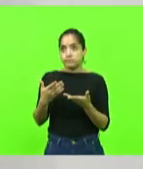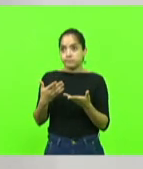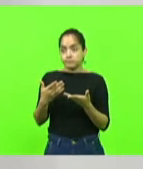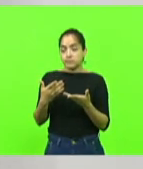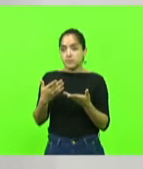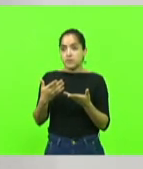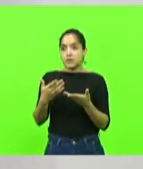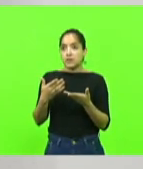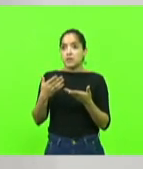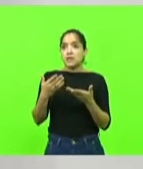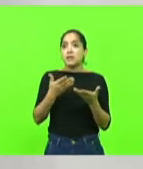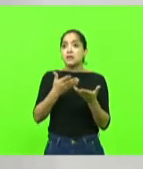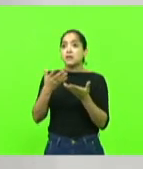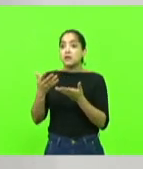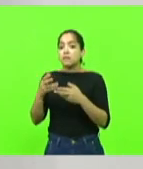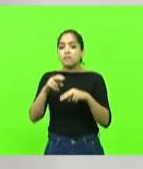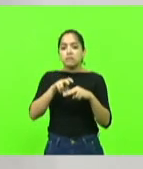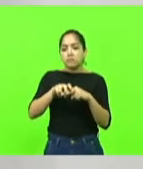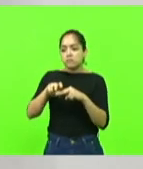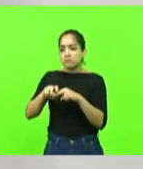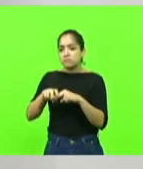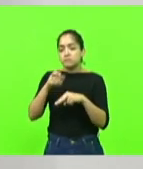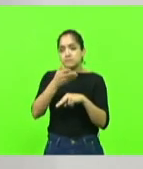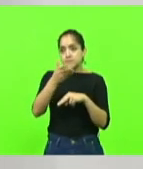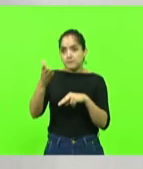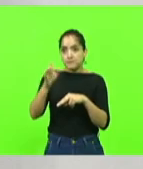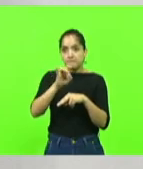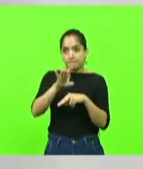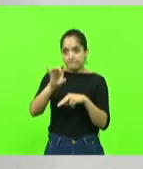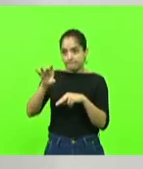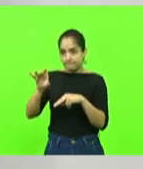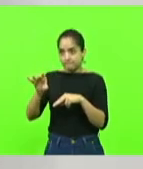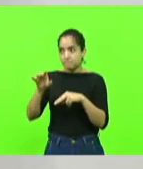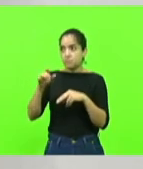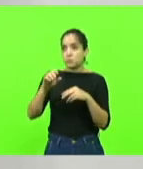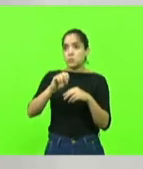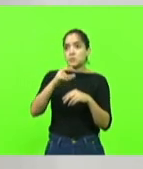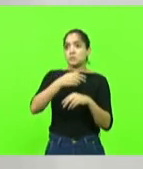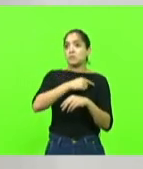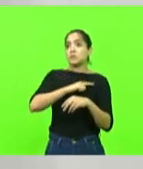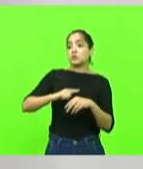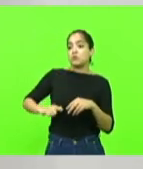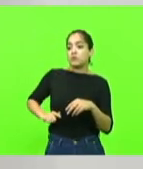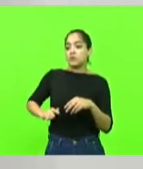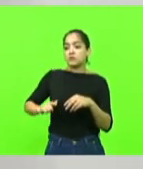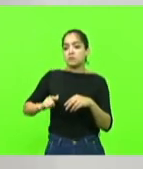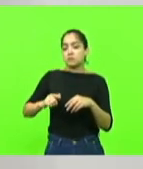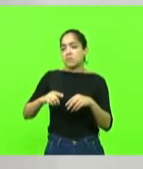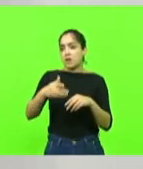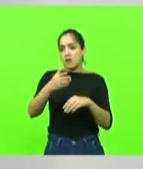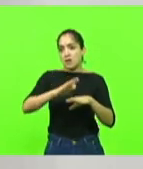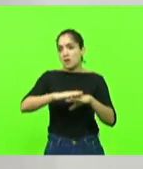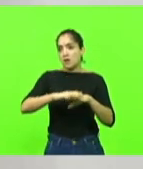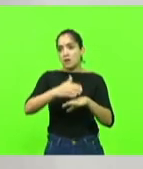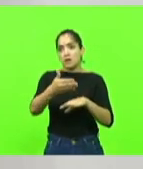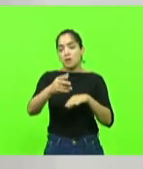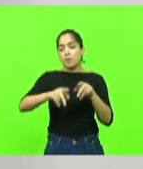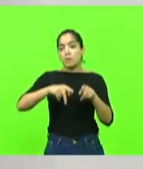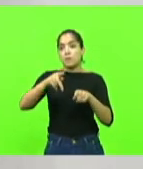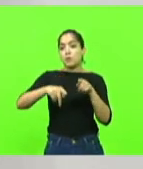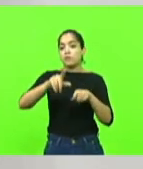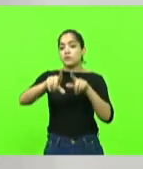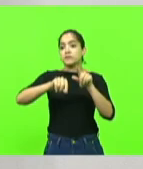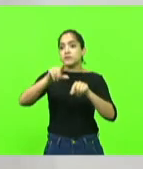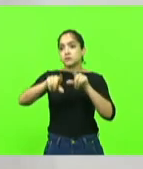de quem vai sentar em cada uma dessas cadeiras ou na cadeira do governador é o povo. É o povo que está